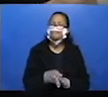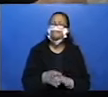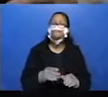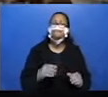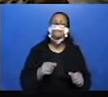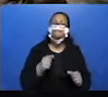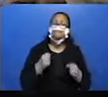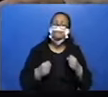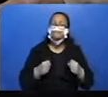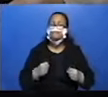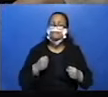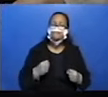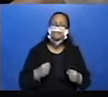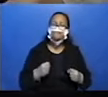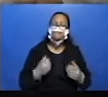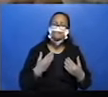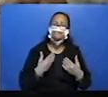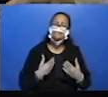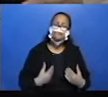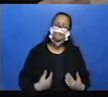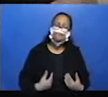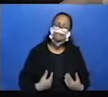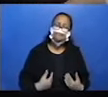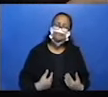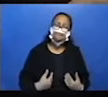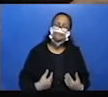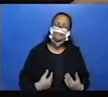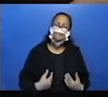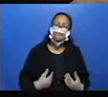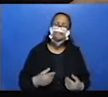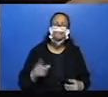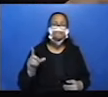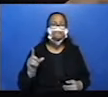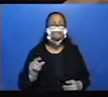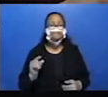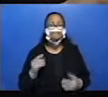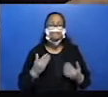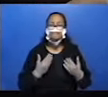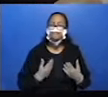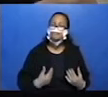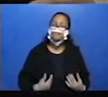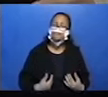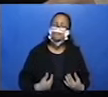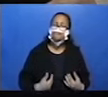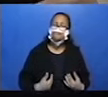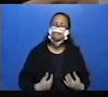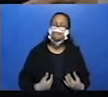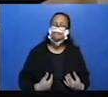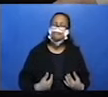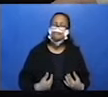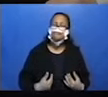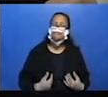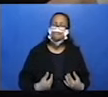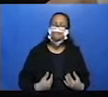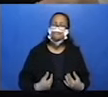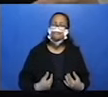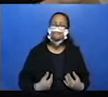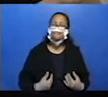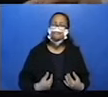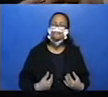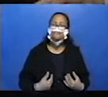ficou cansada. Ela correu pouco. Por isso, está cansada. Vejam que se você também tentar colocar uma